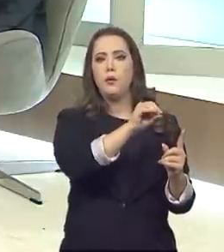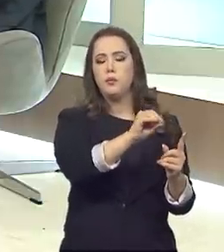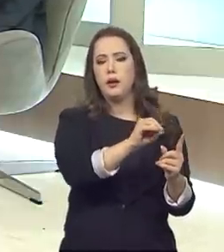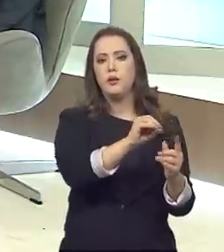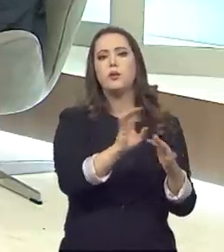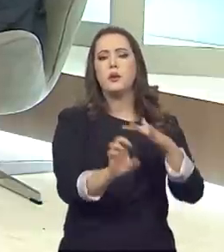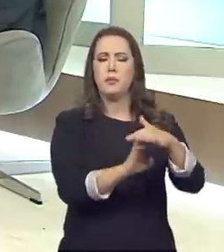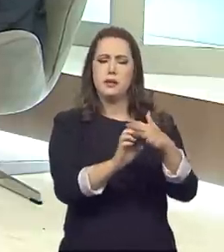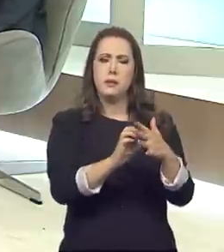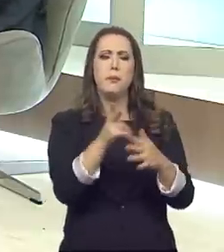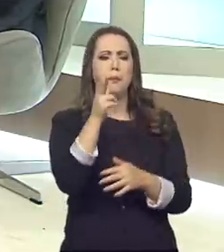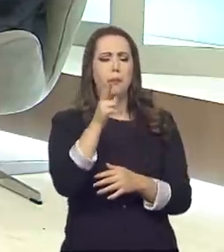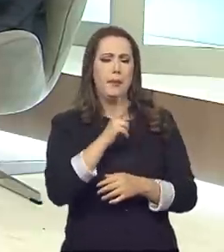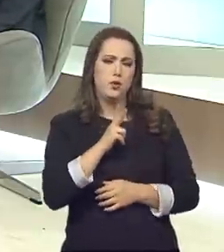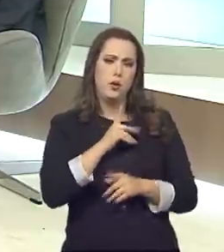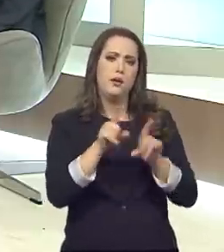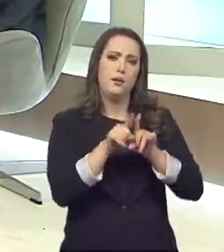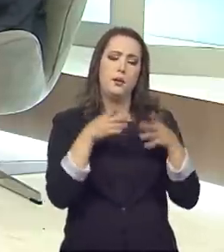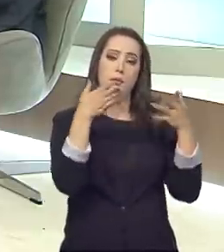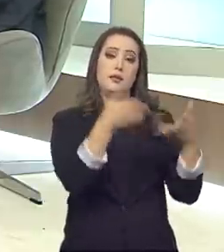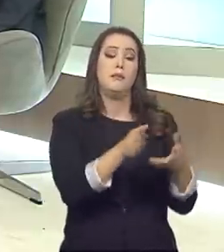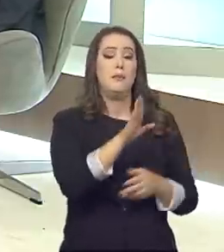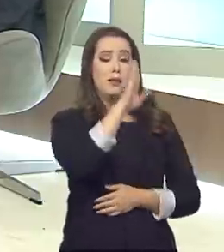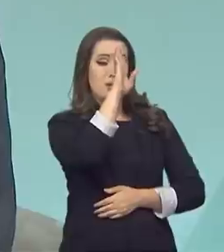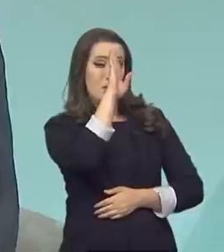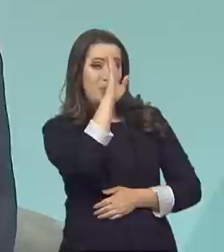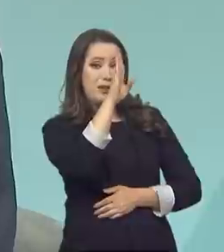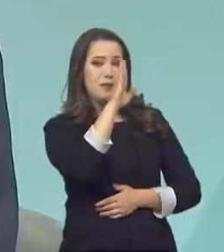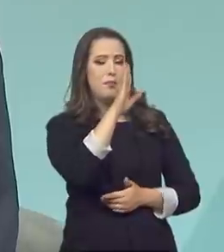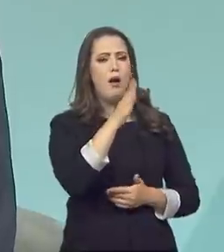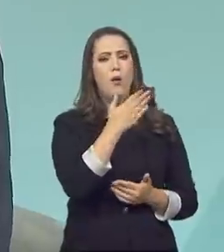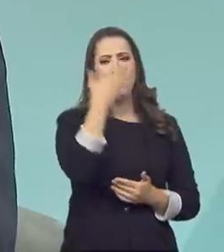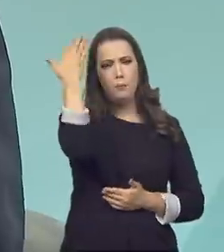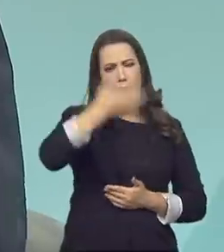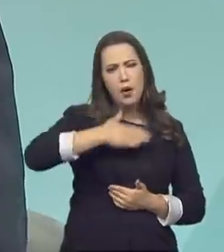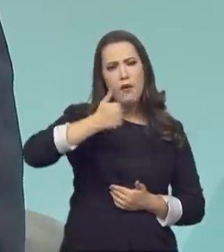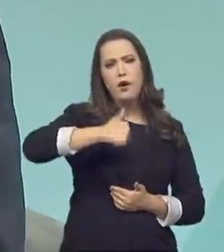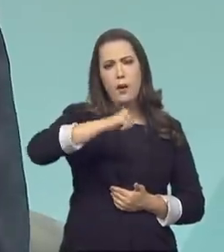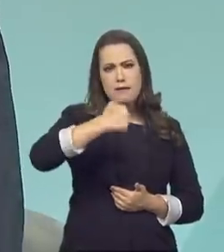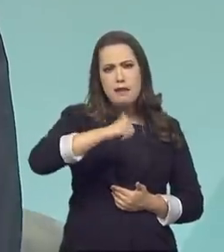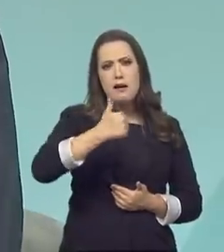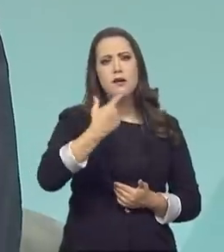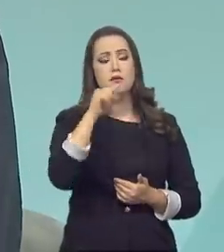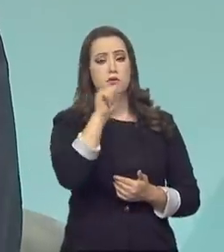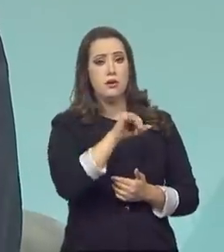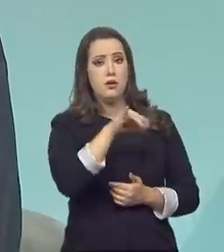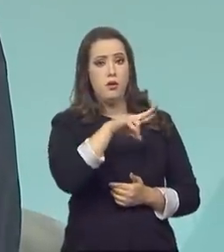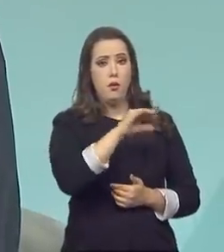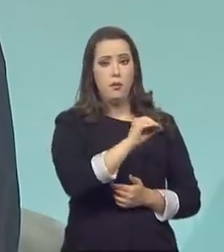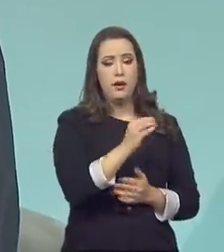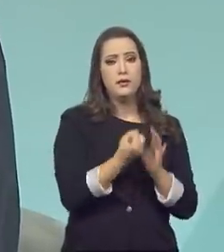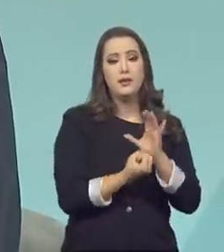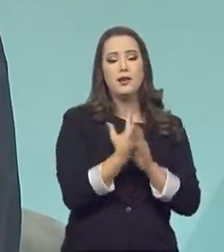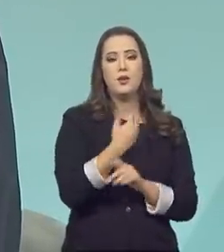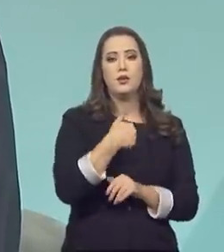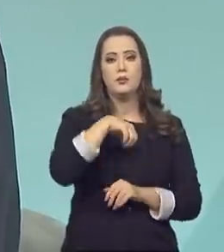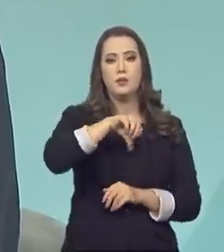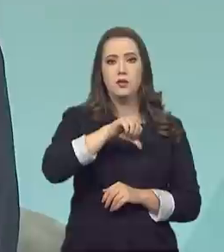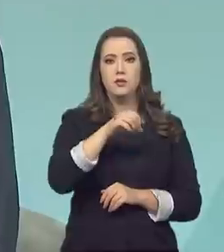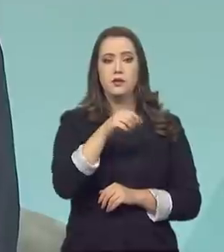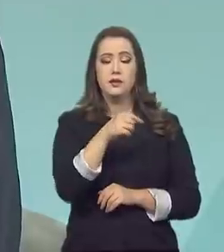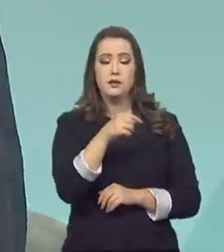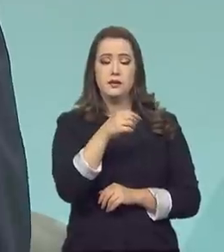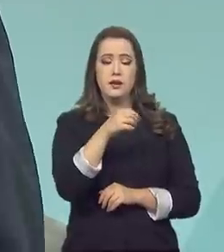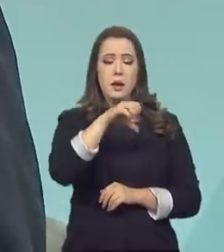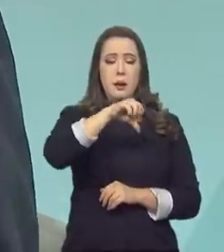certificação, mas a espinha dorsal do sistema é o Inmetro. E ele nasceu assim em 1973. Na época, o governo entendeu